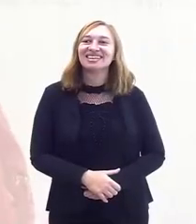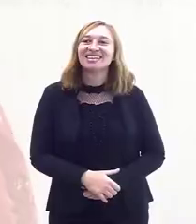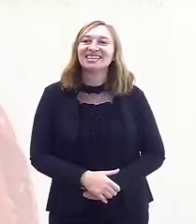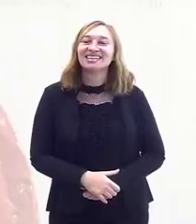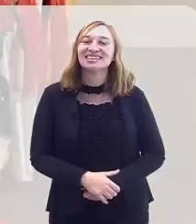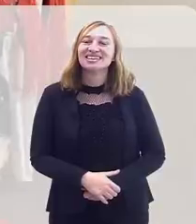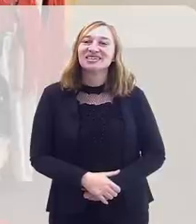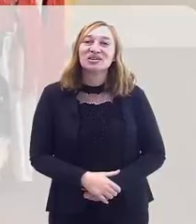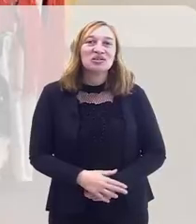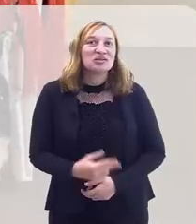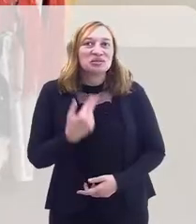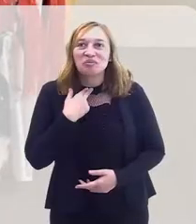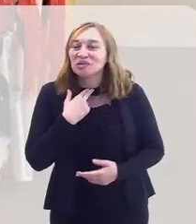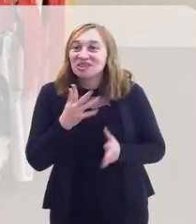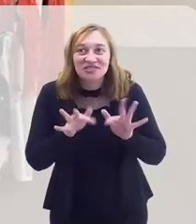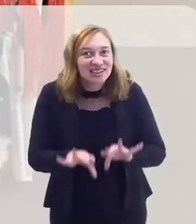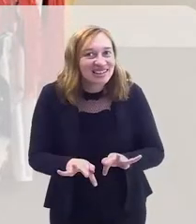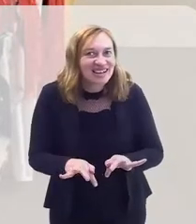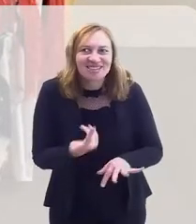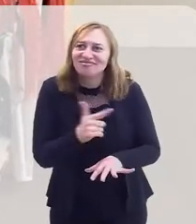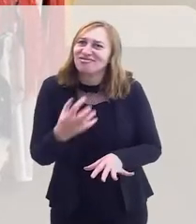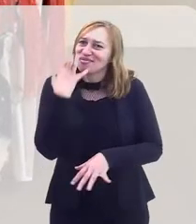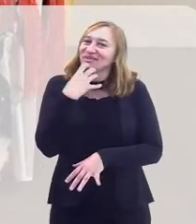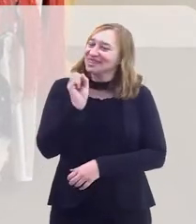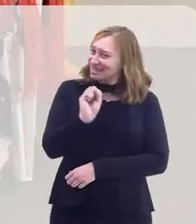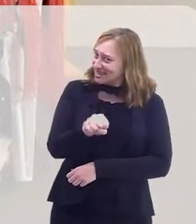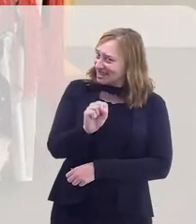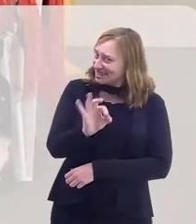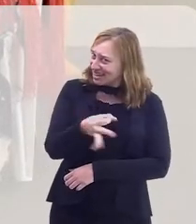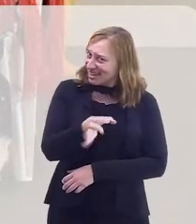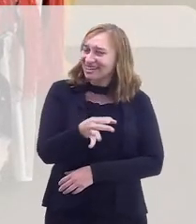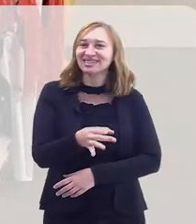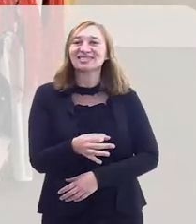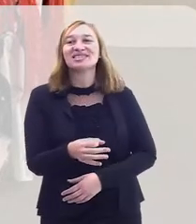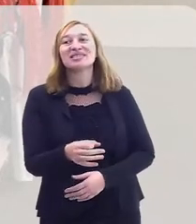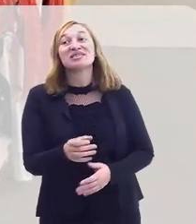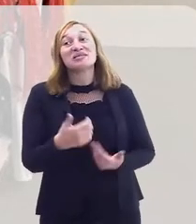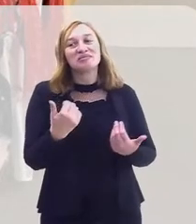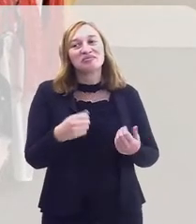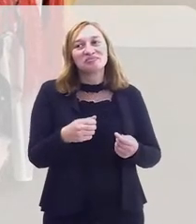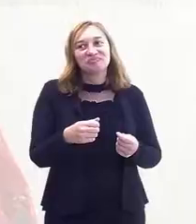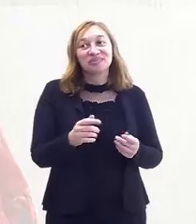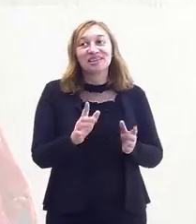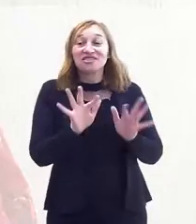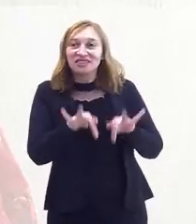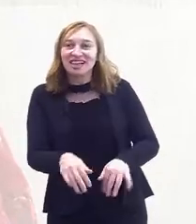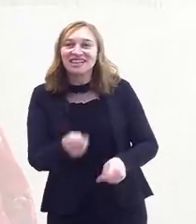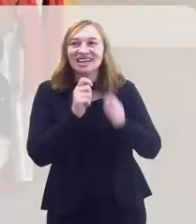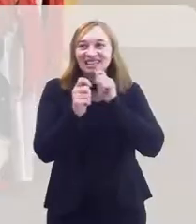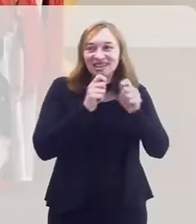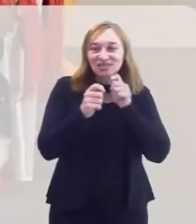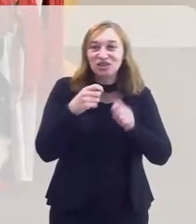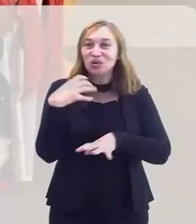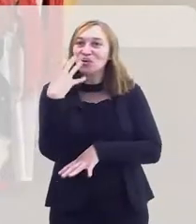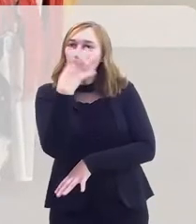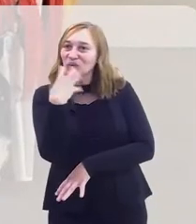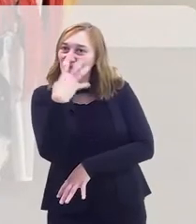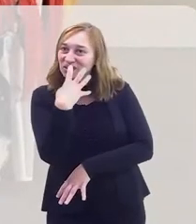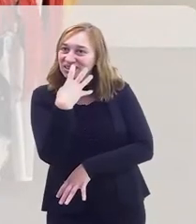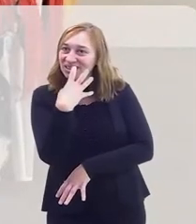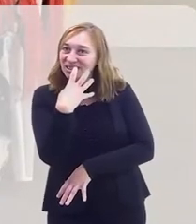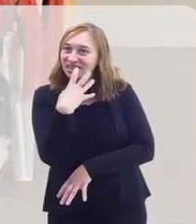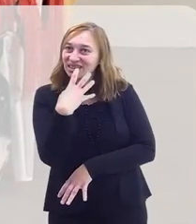essa entrevista sem música. Não, com certeza. Eu acho que nós temos que terminar essa entrevista com música, com uma